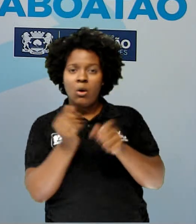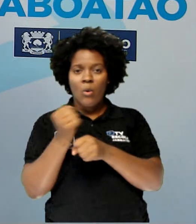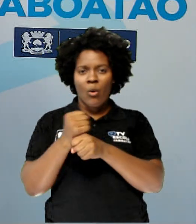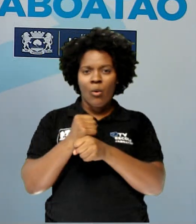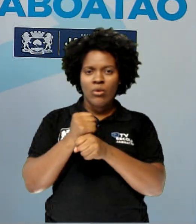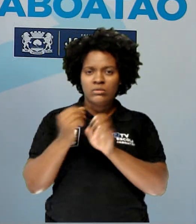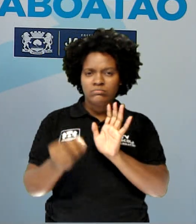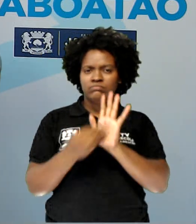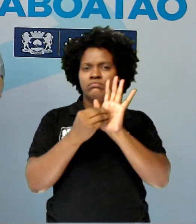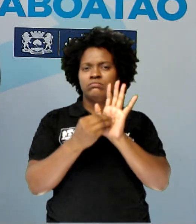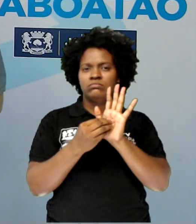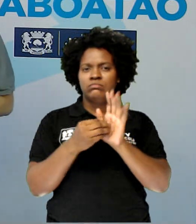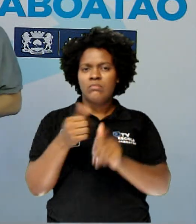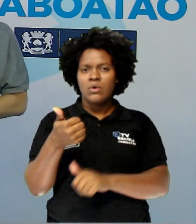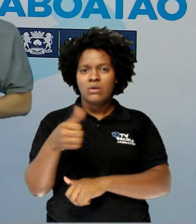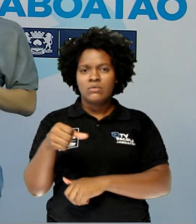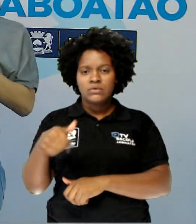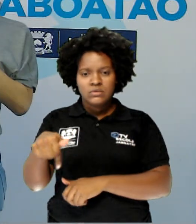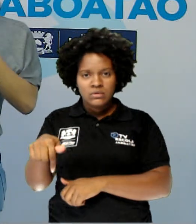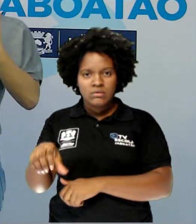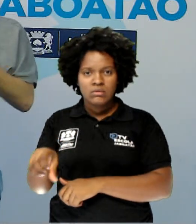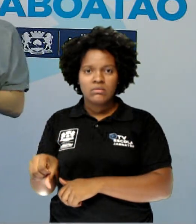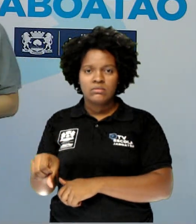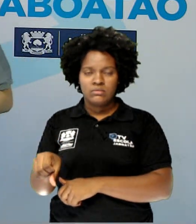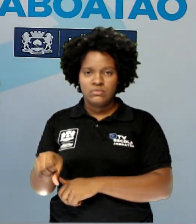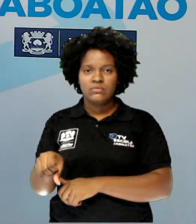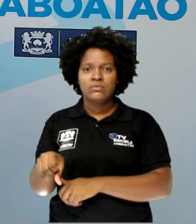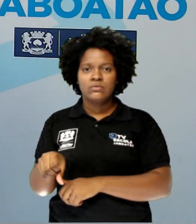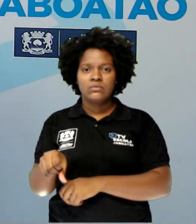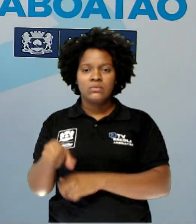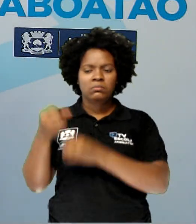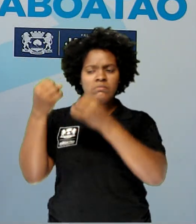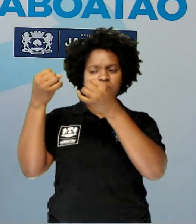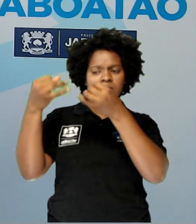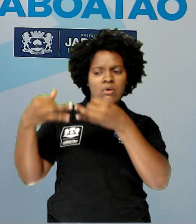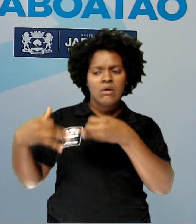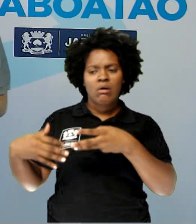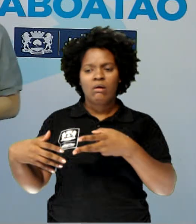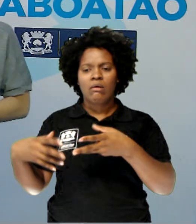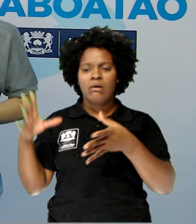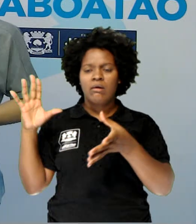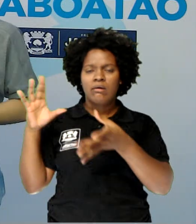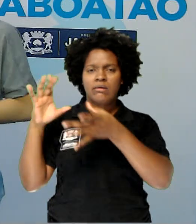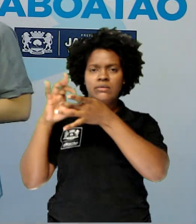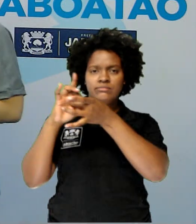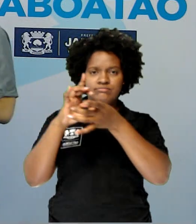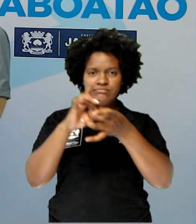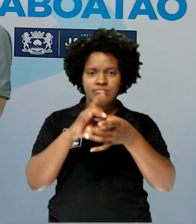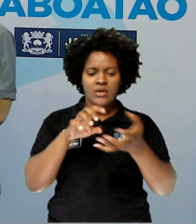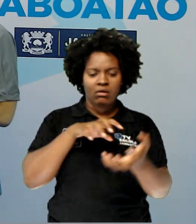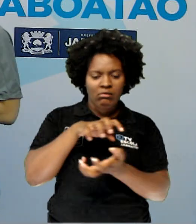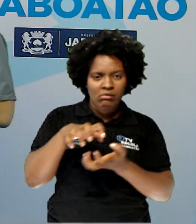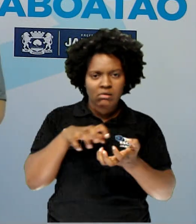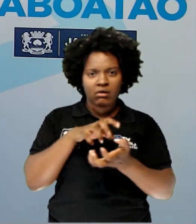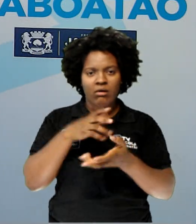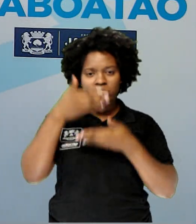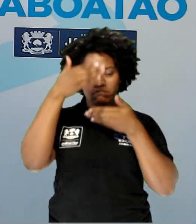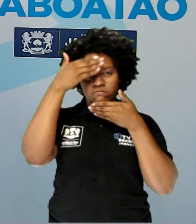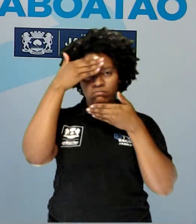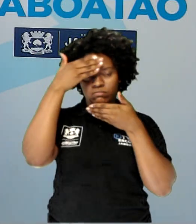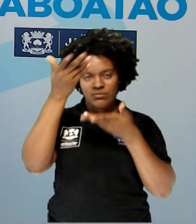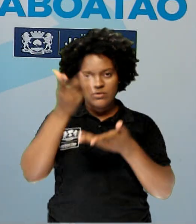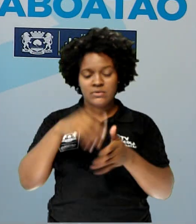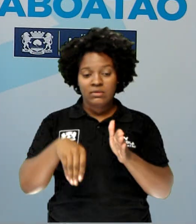1979. E ela vai explicar esse contexto da Revolução Islâmica, dentro desse capítulo.